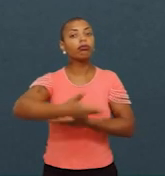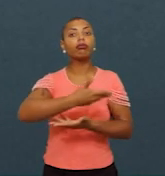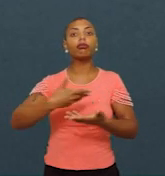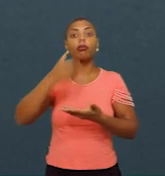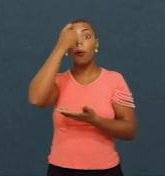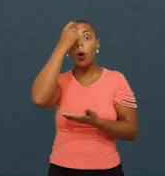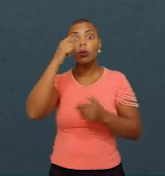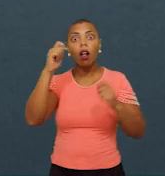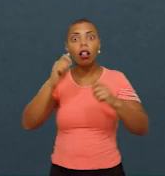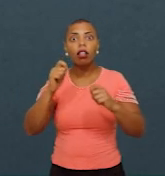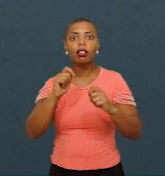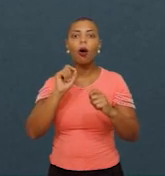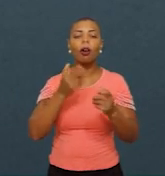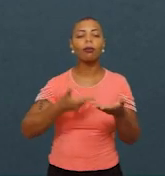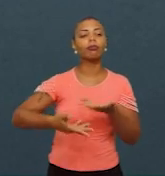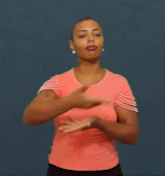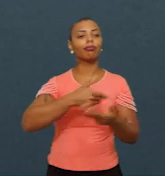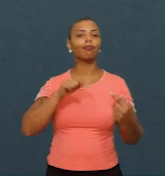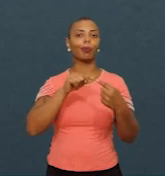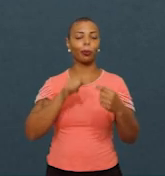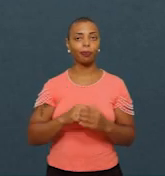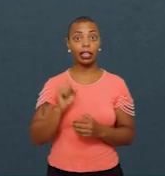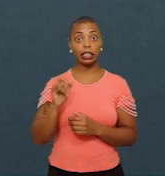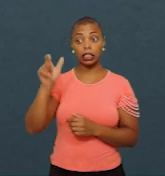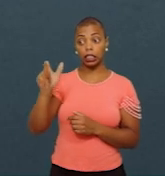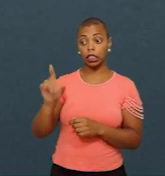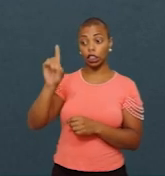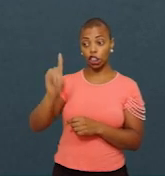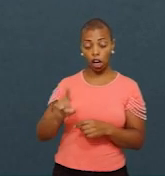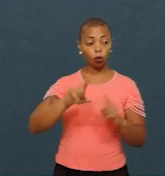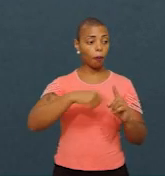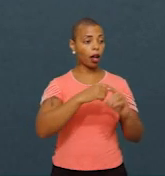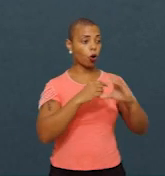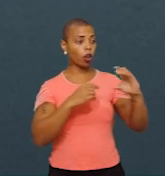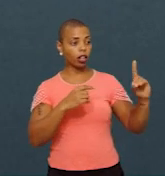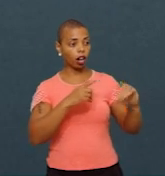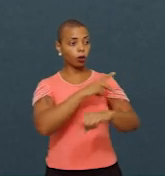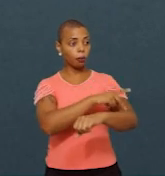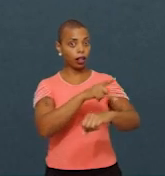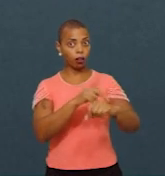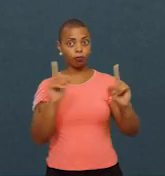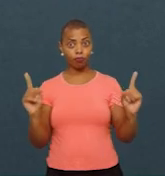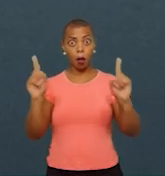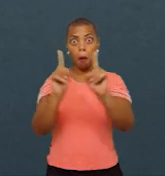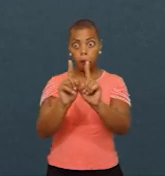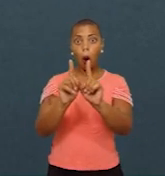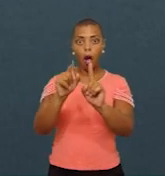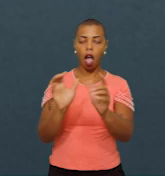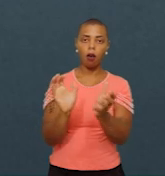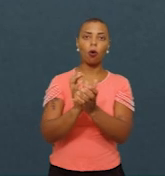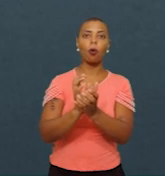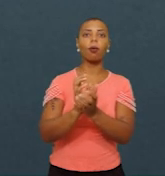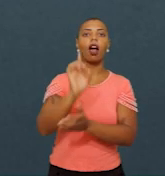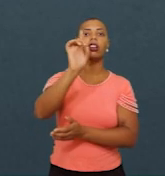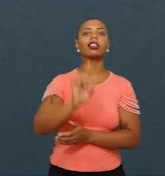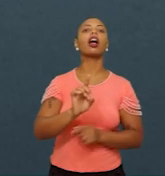à colaboração. O diretor, junto com o coordenador pedagógico, para mim é o time de direção, precisam